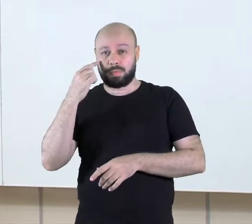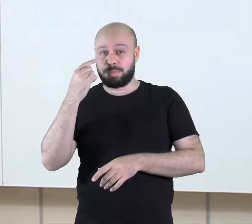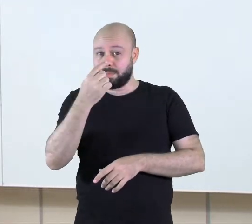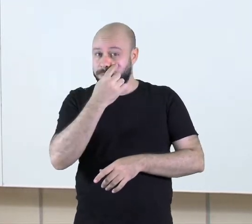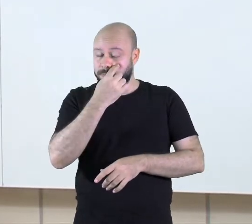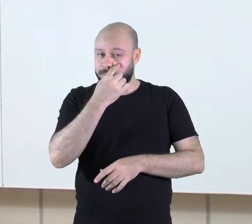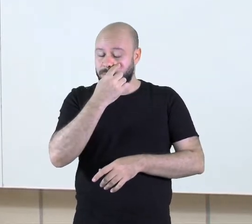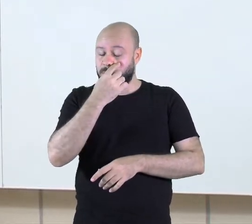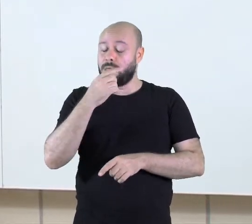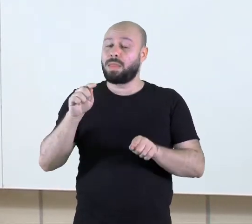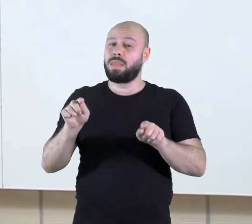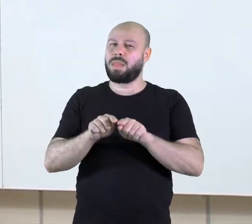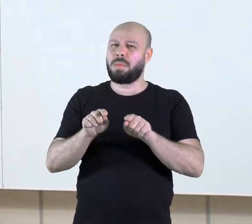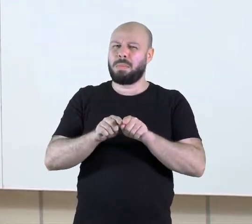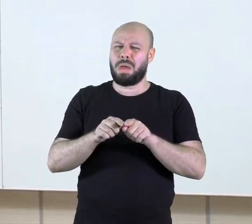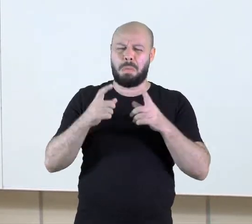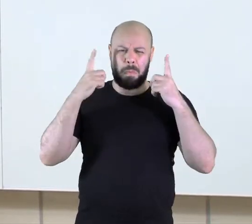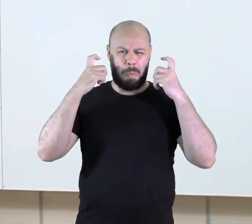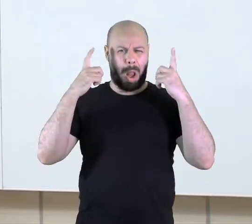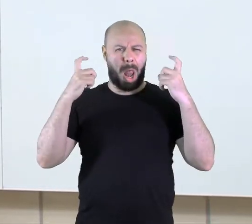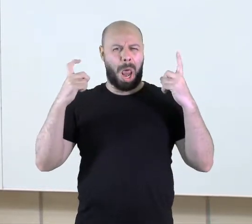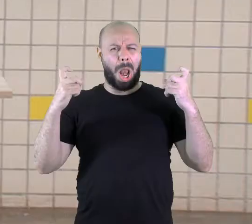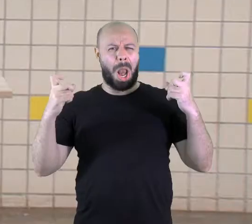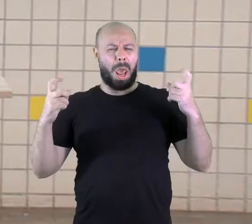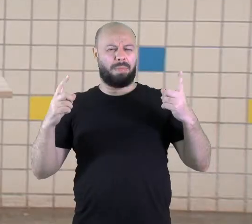a poluição sonora. Vamos lá?